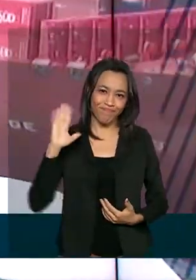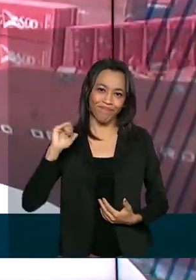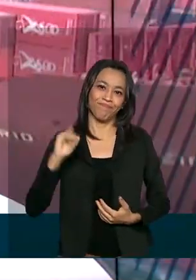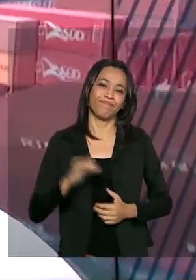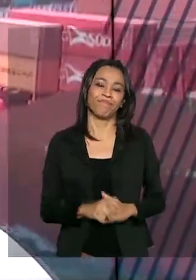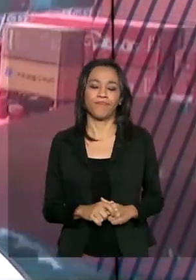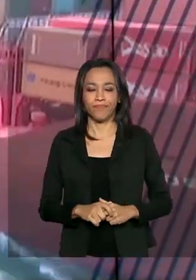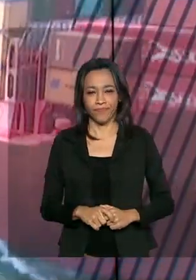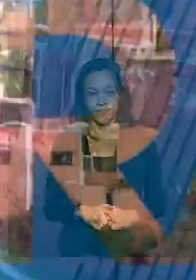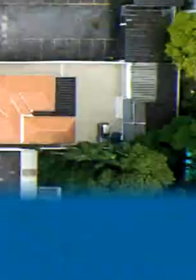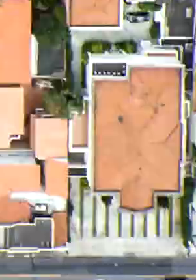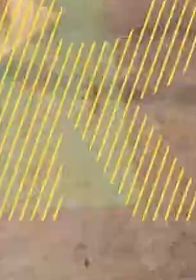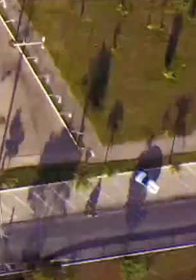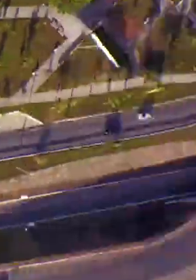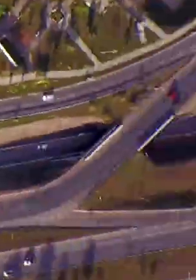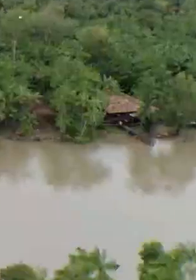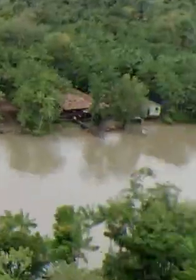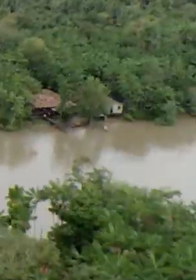Até lá. Tchau.